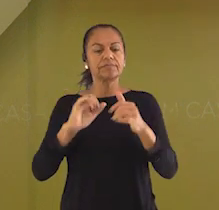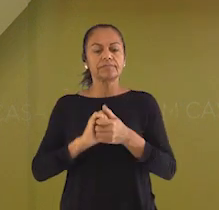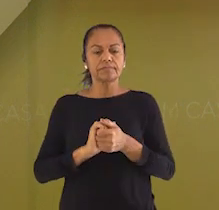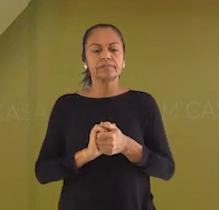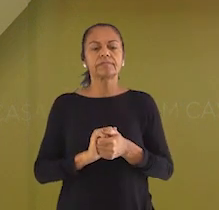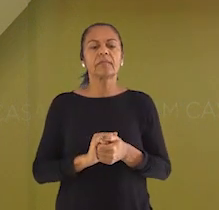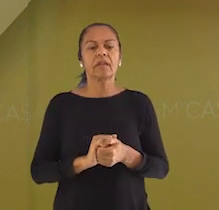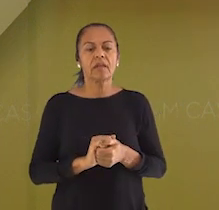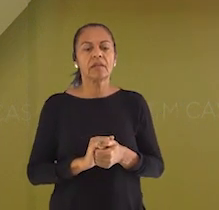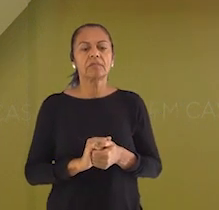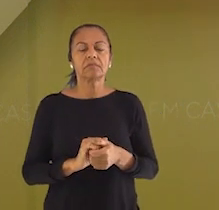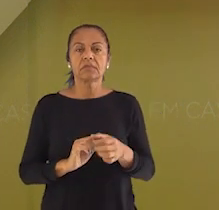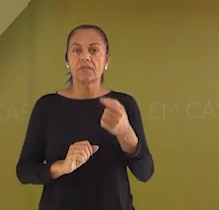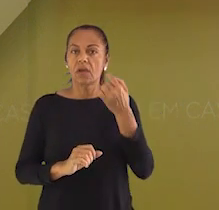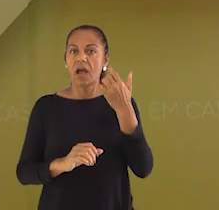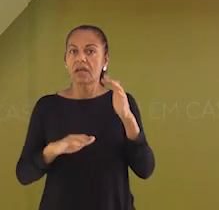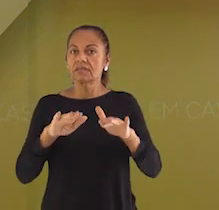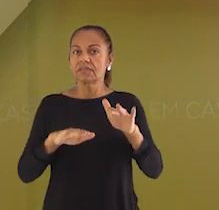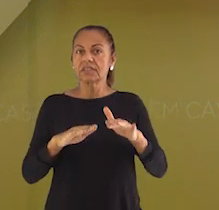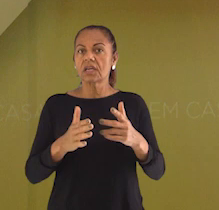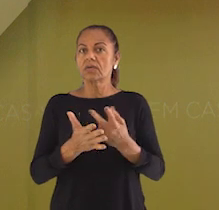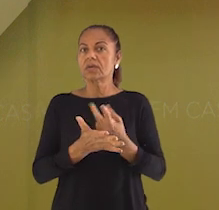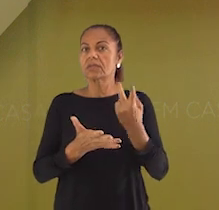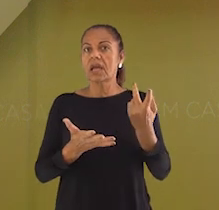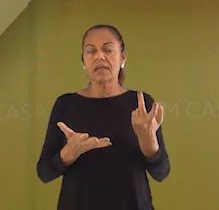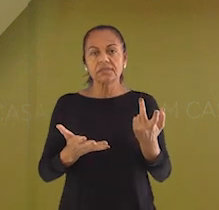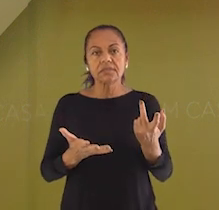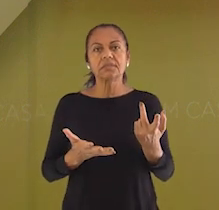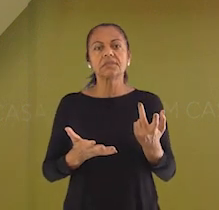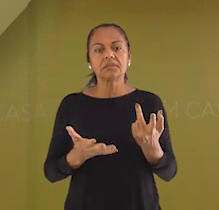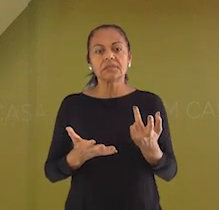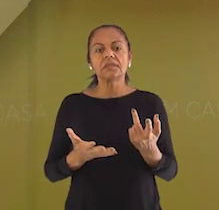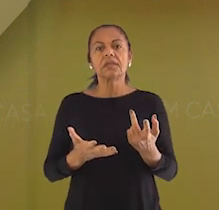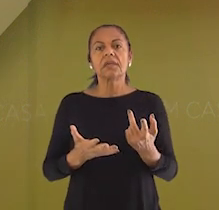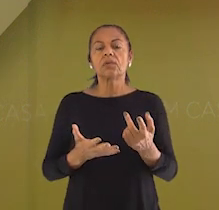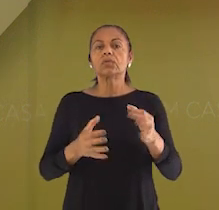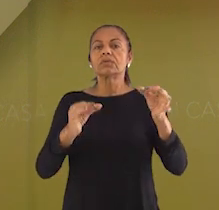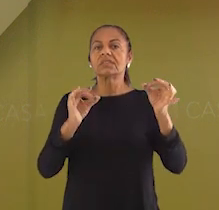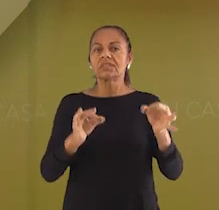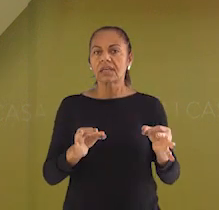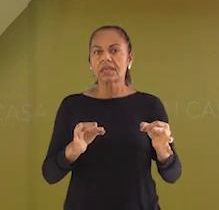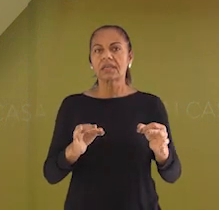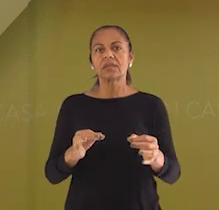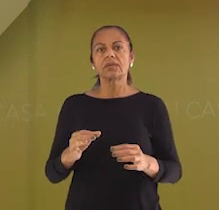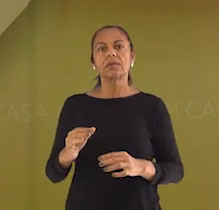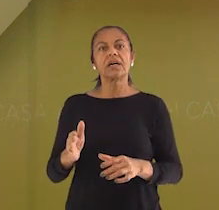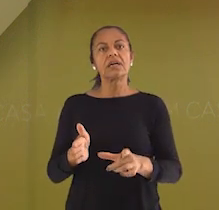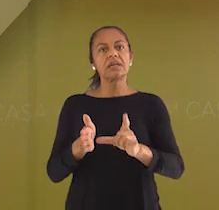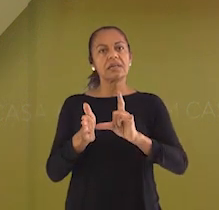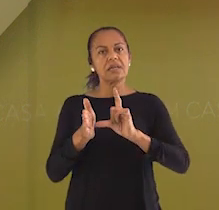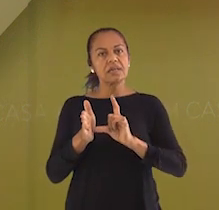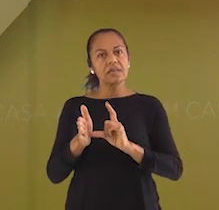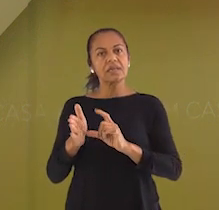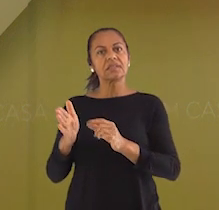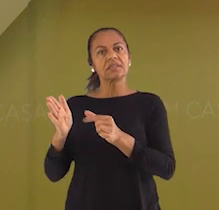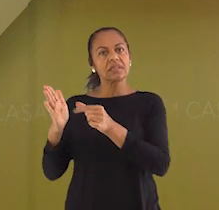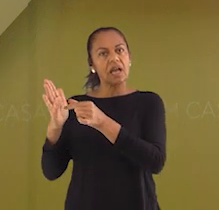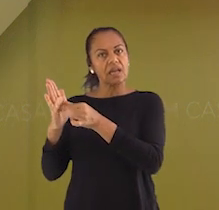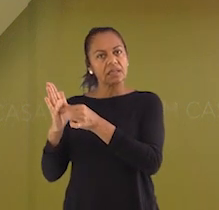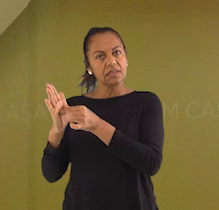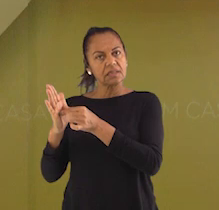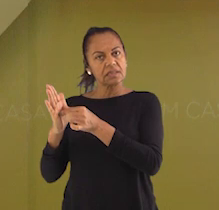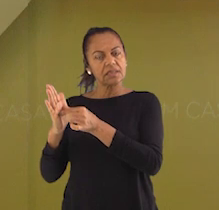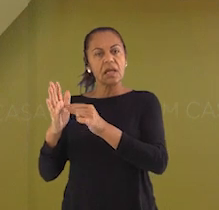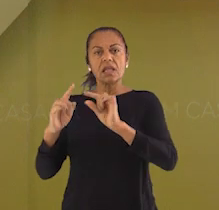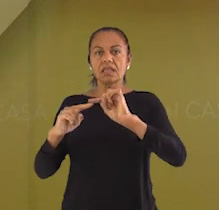muito mais comum do que pensamos? Por isso, o certo é deixar ele carregando para depois usá-lo. Já teve um dia